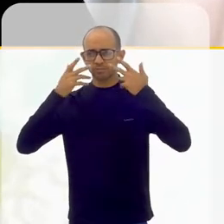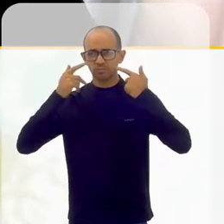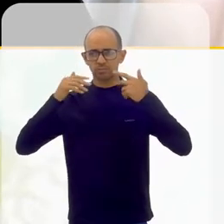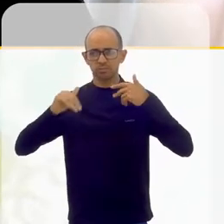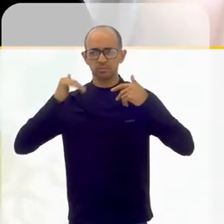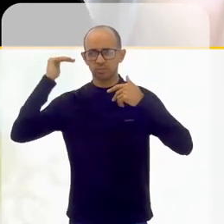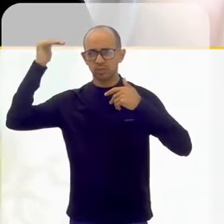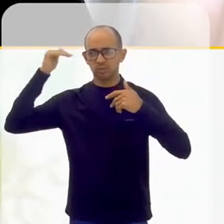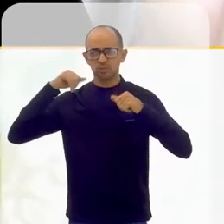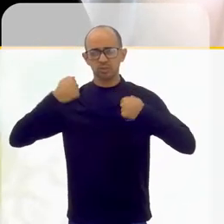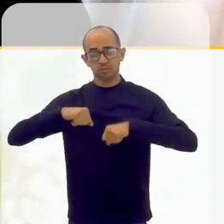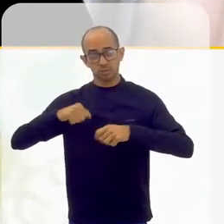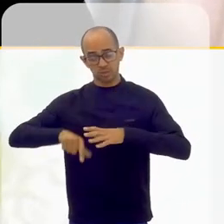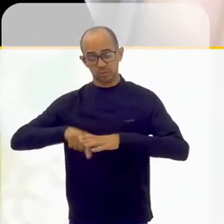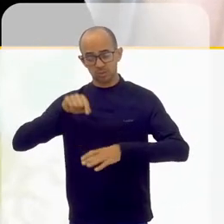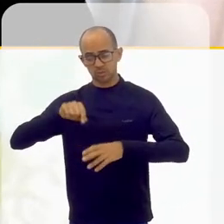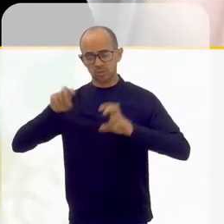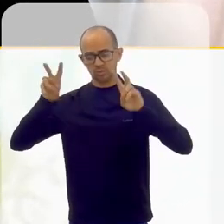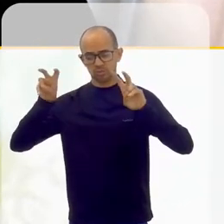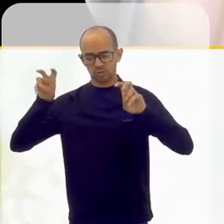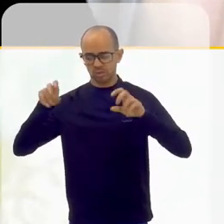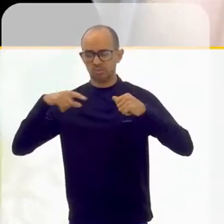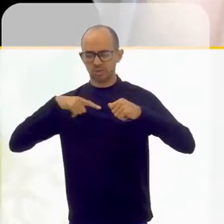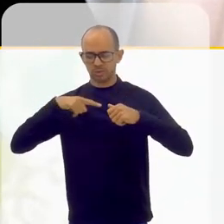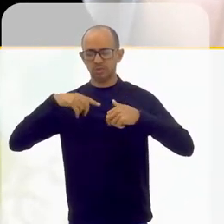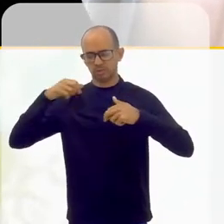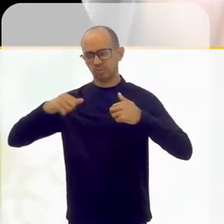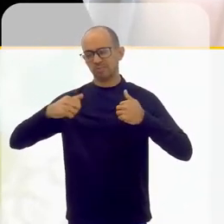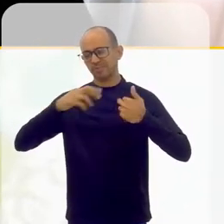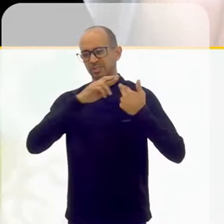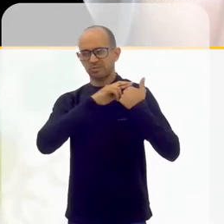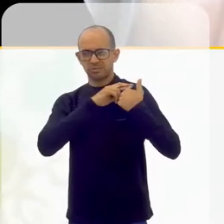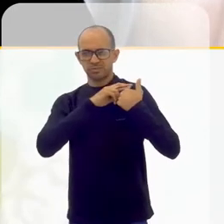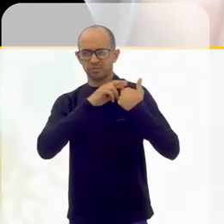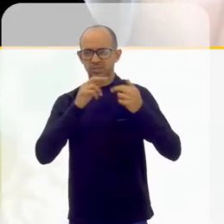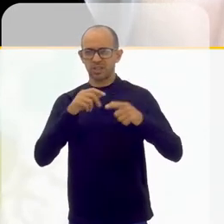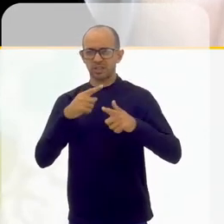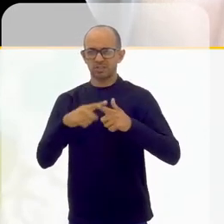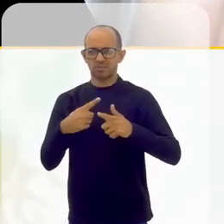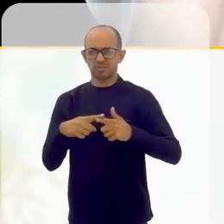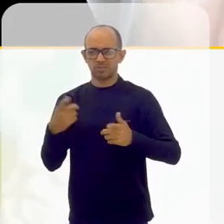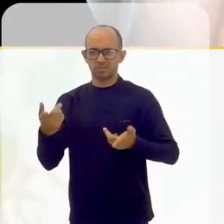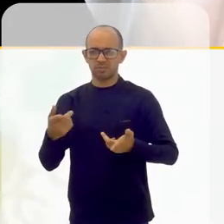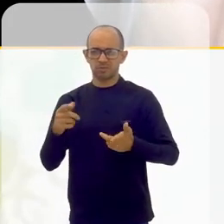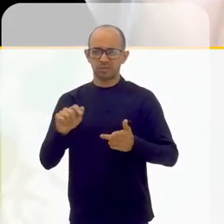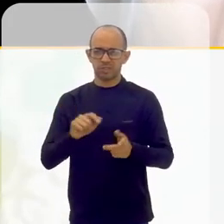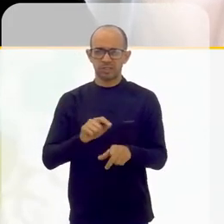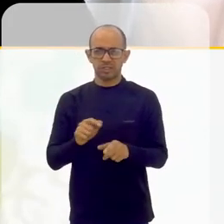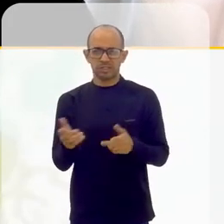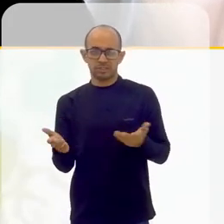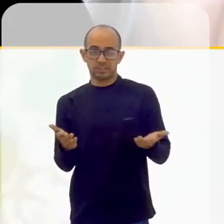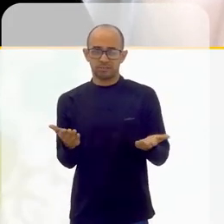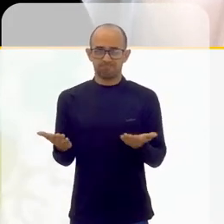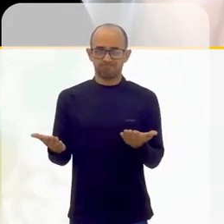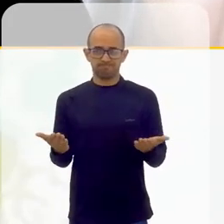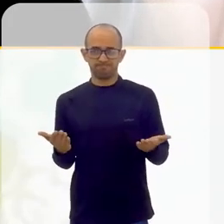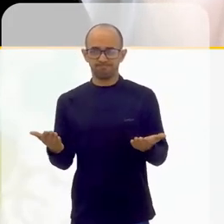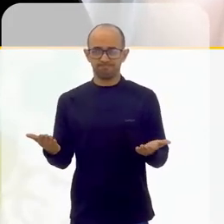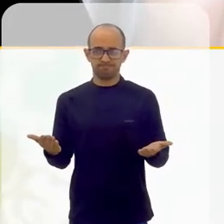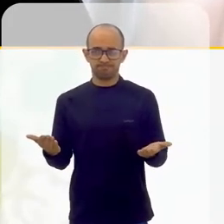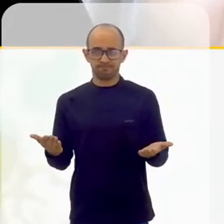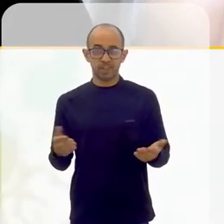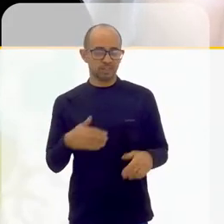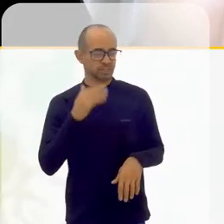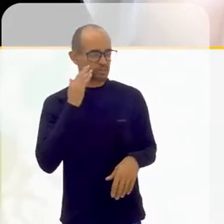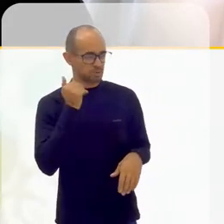que escolheram fazer aquela aula que já tem as suas responsabilidades, já tem as suas vidas direcionadas para o que vai em vários lugares. Então, é um... que já